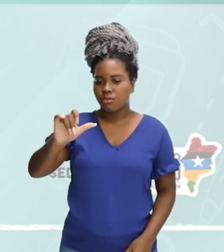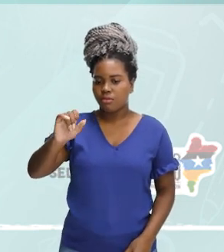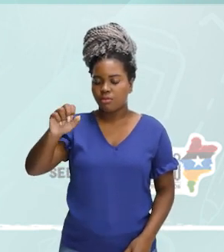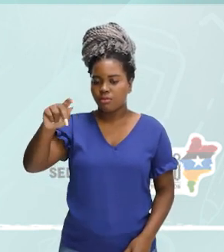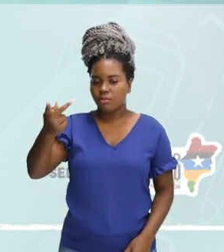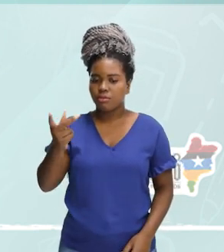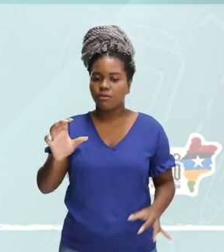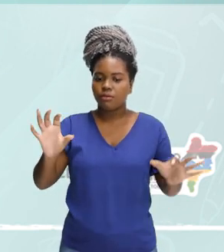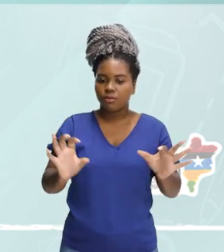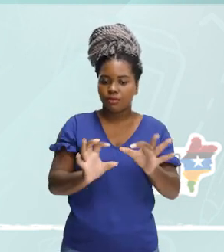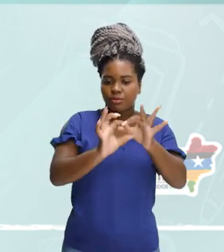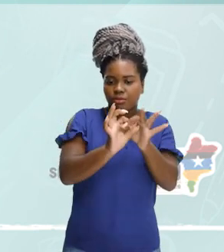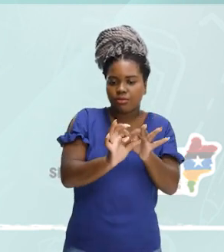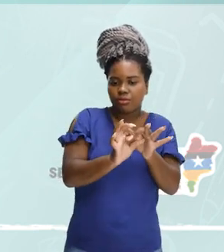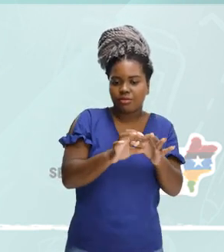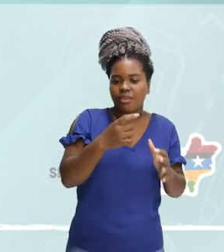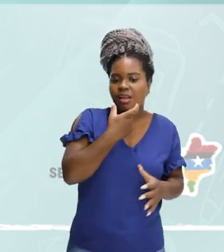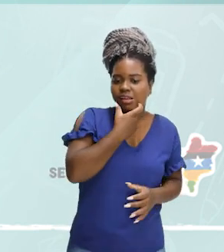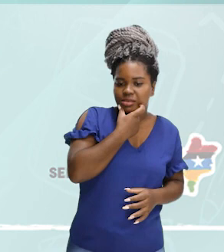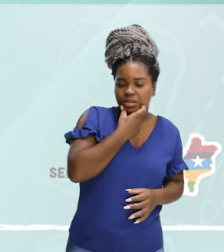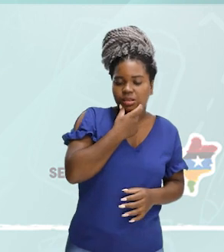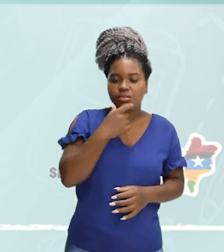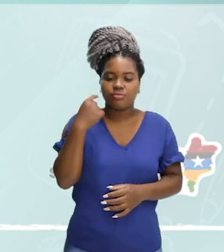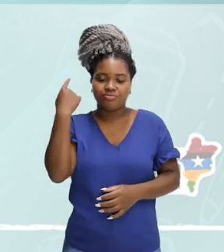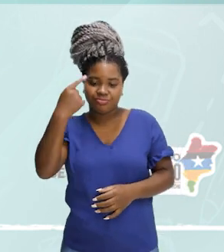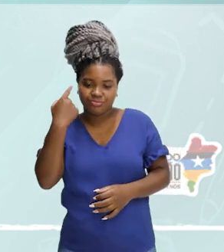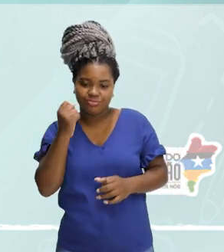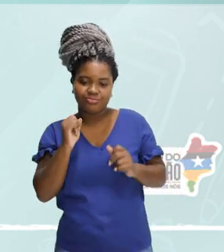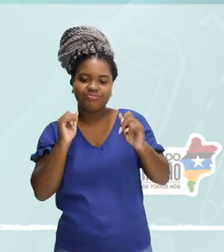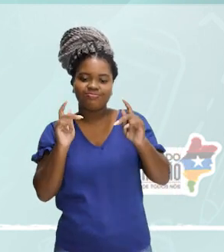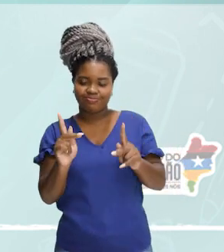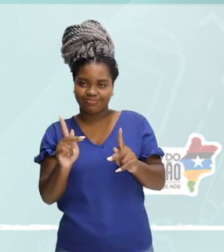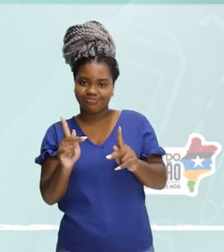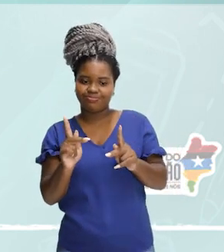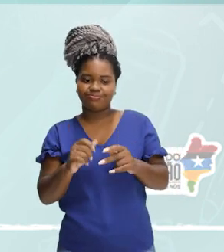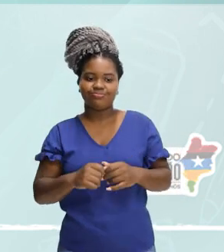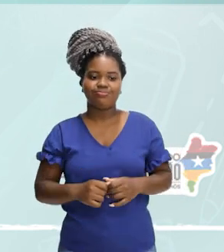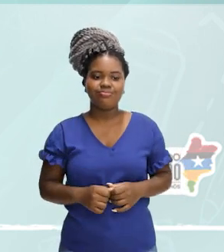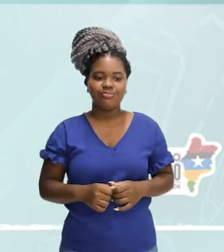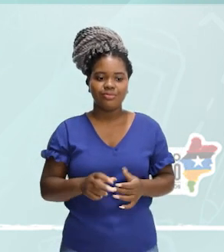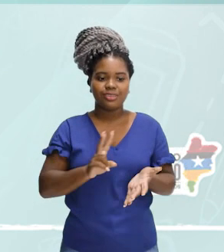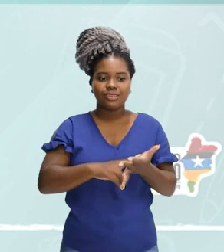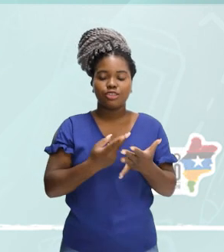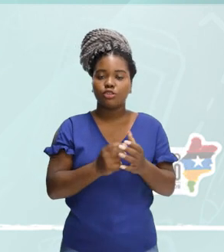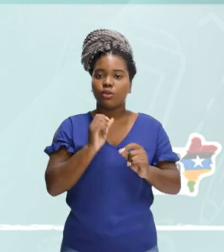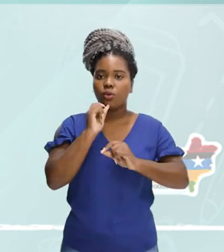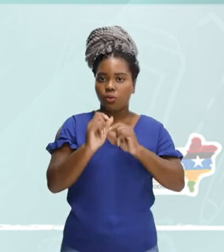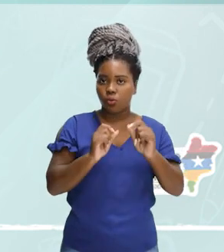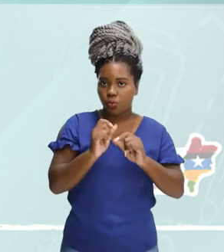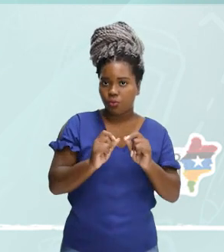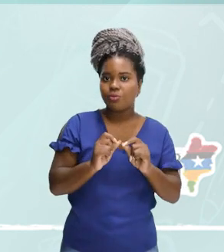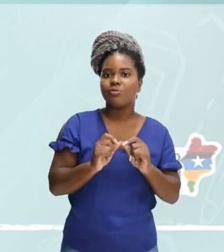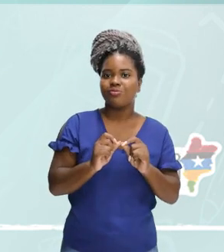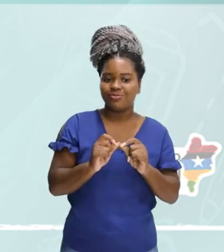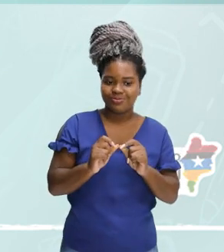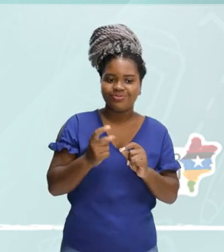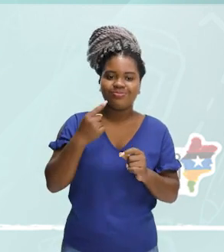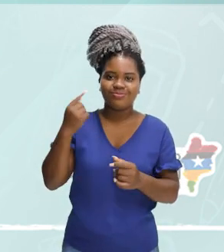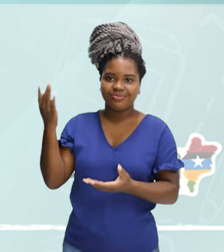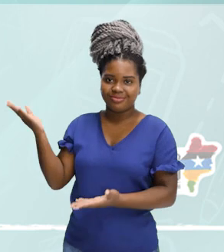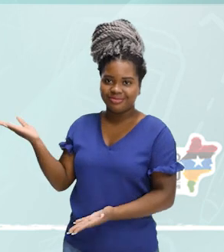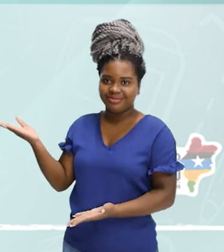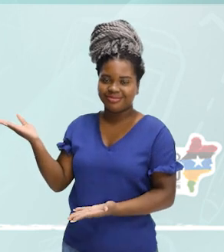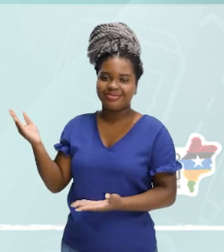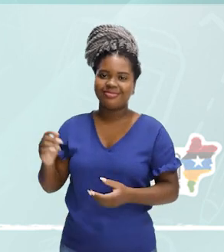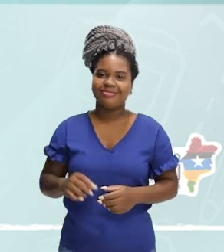mistura informada de inglês, hablado e espanhol. Vamos traduzir isso aqui. Você também pode criar combinações de